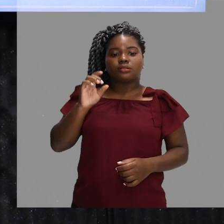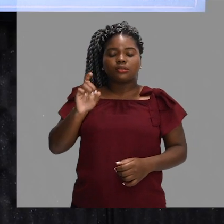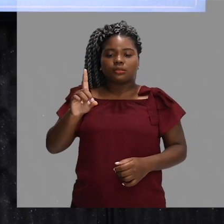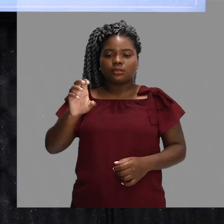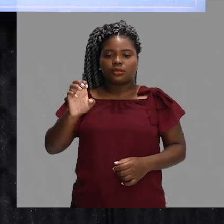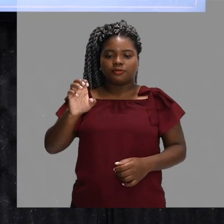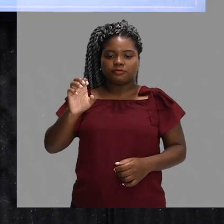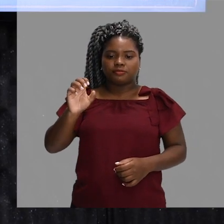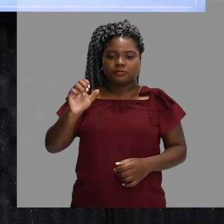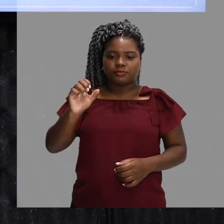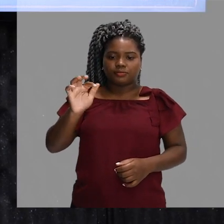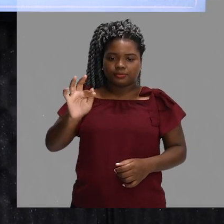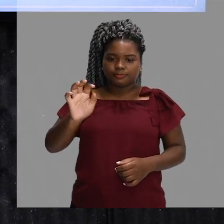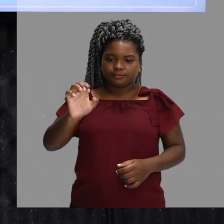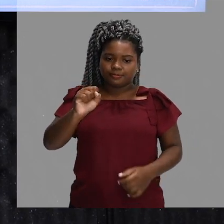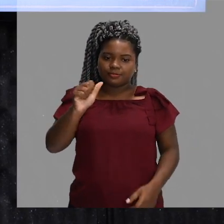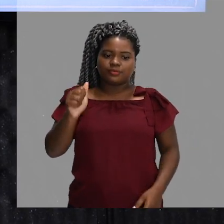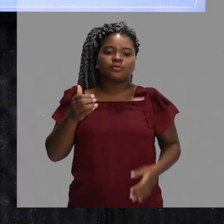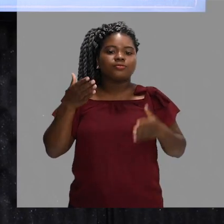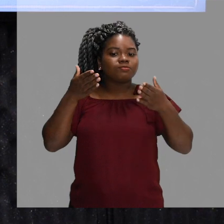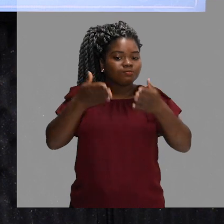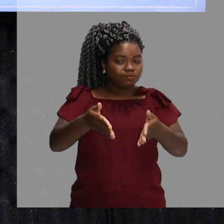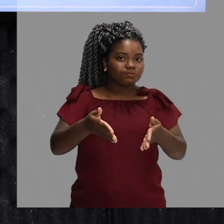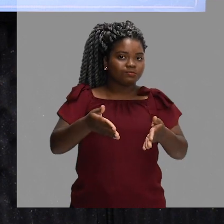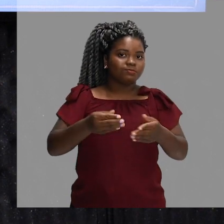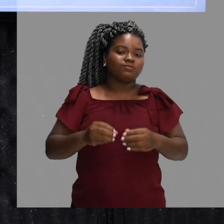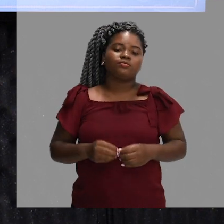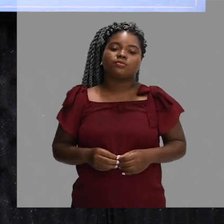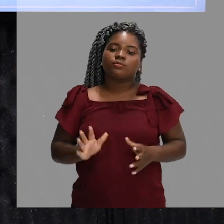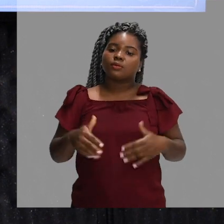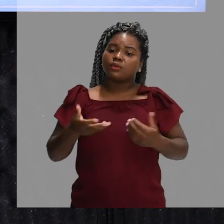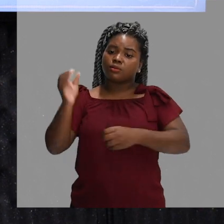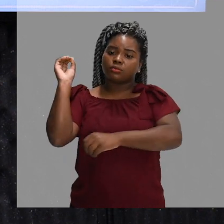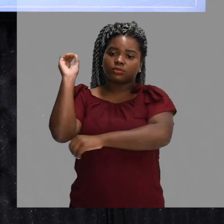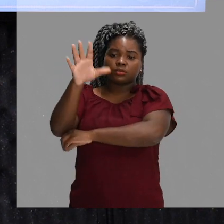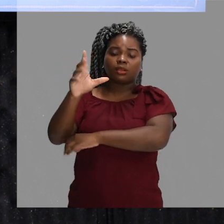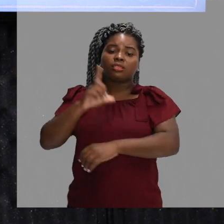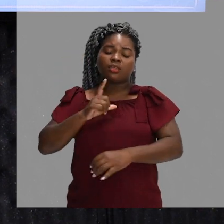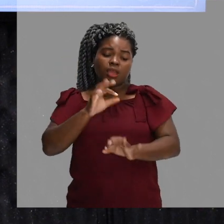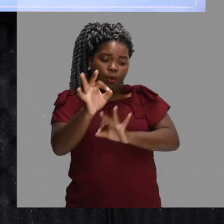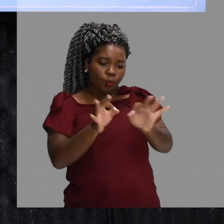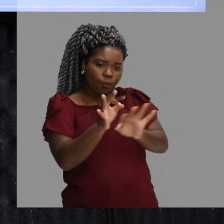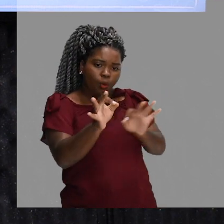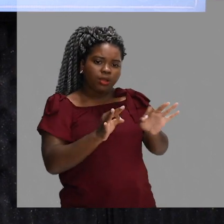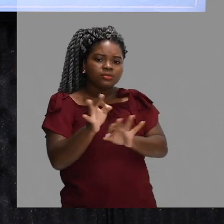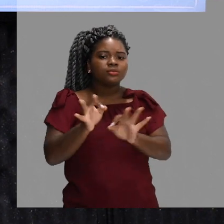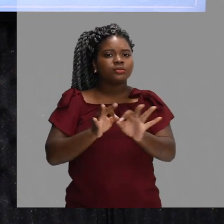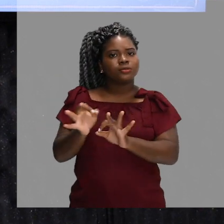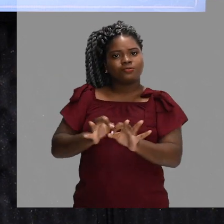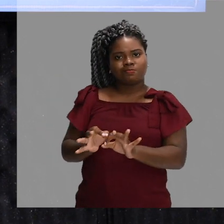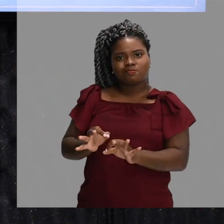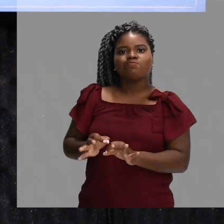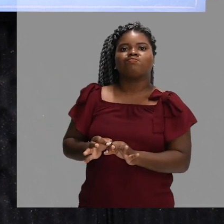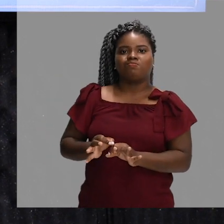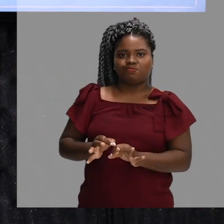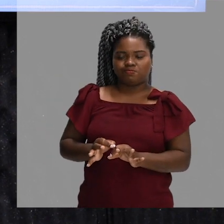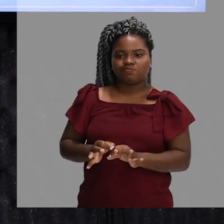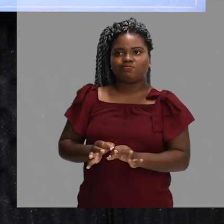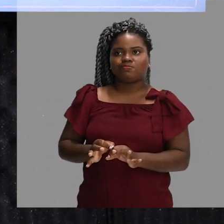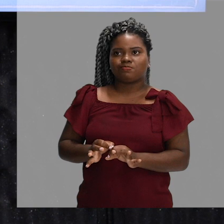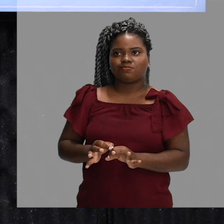central. Então, pessoal, percebam que no voleibol existe uma espécie de rodízio. O atleta que está posicionado